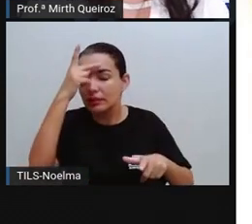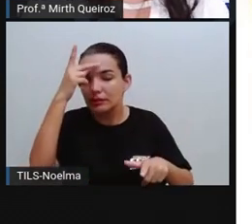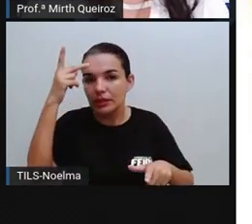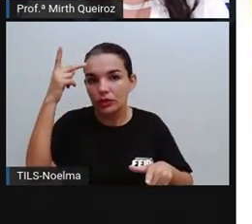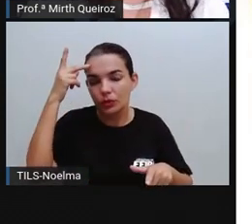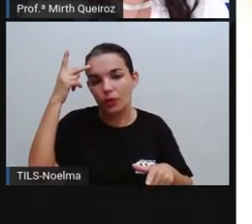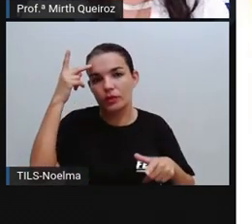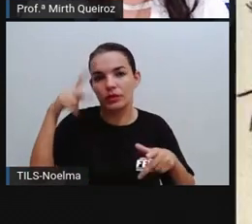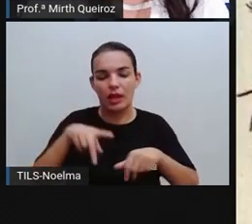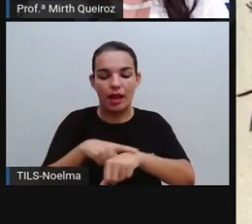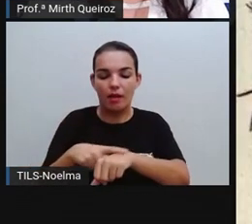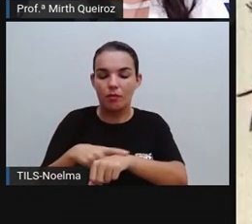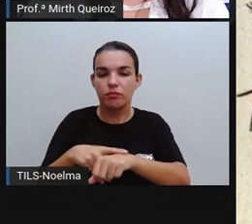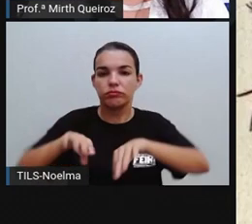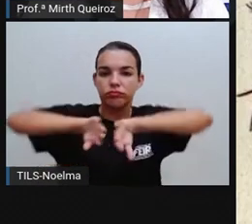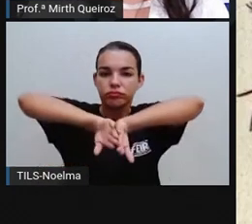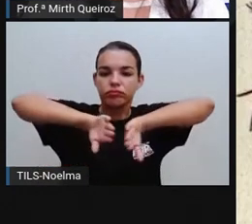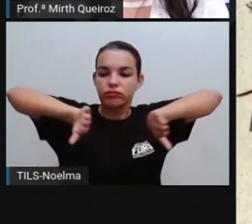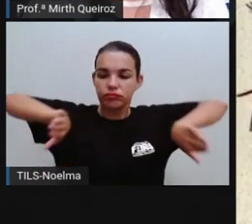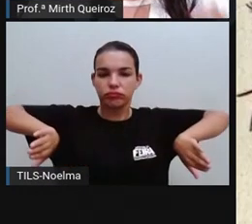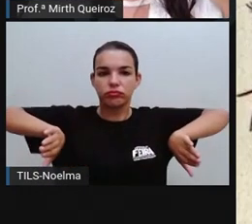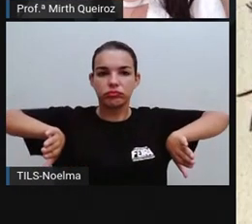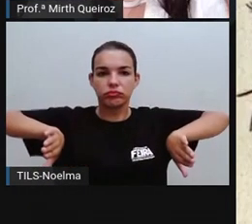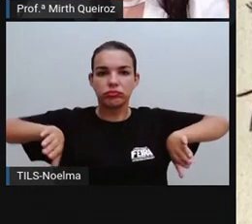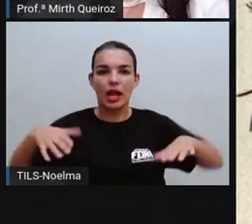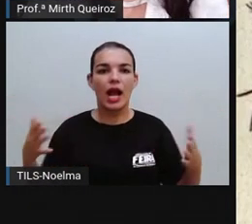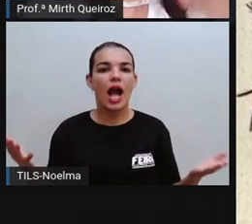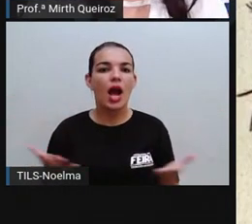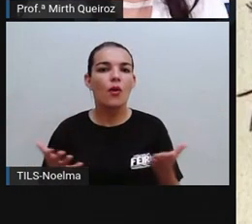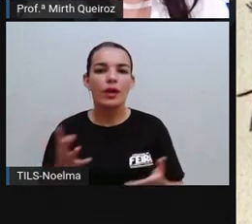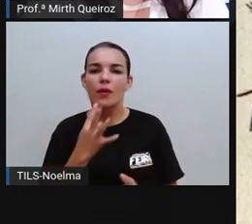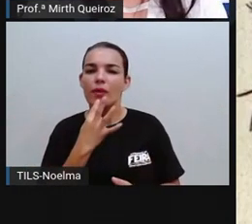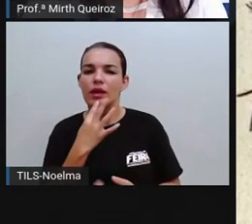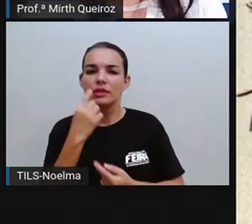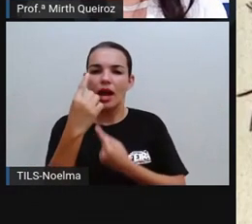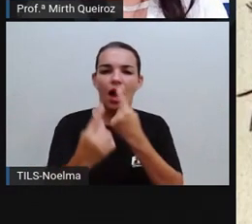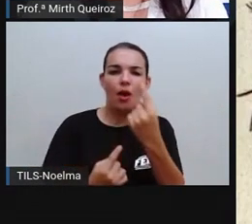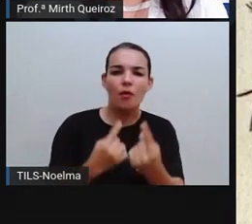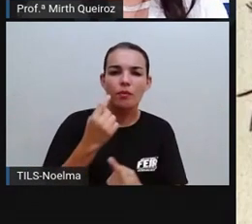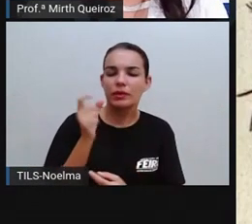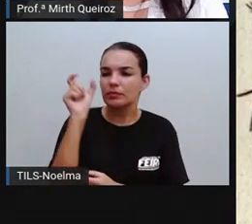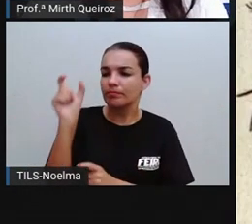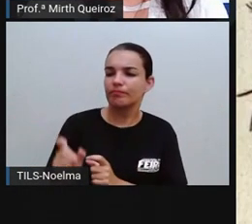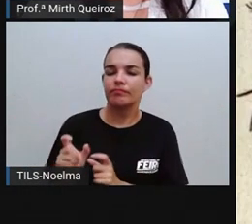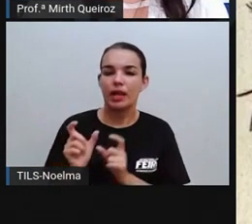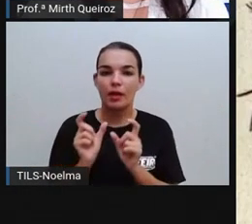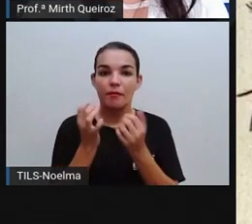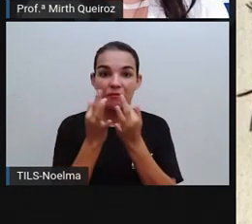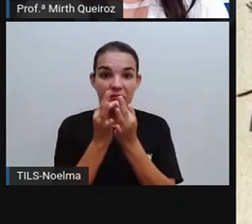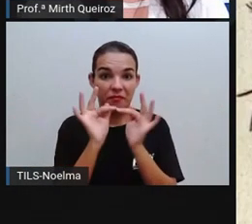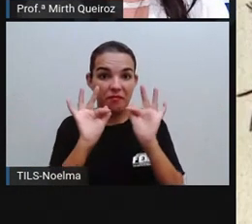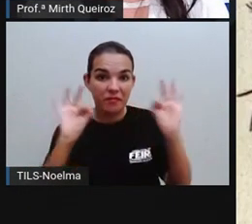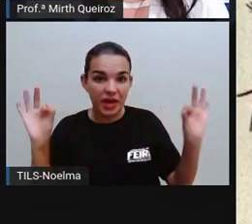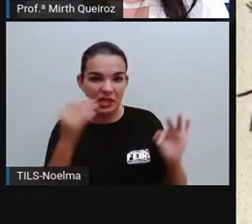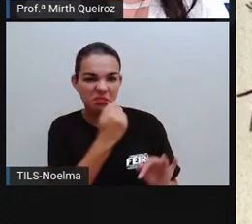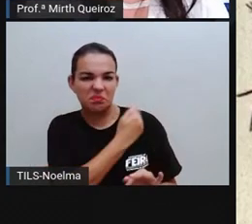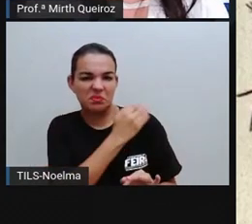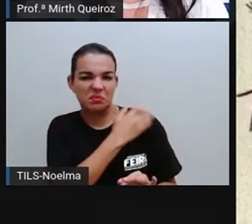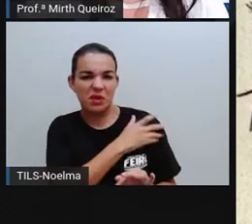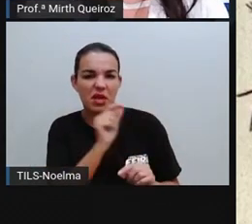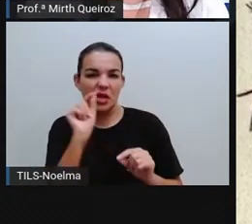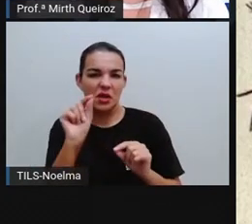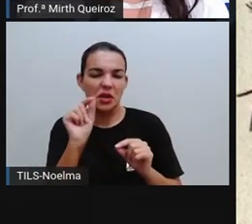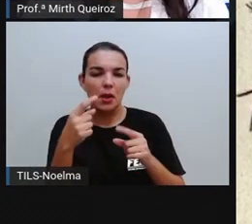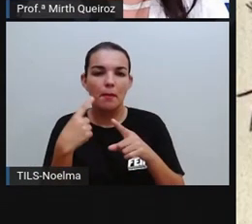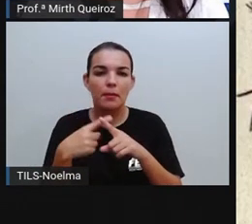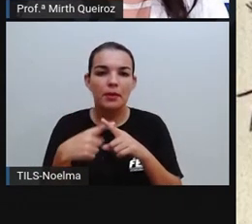das pessoas, como eu disse para vocês. E agora nós vamos conhecer algumas expressões racistas e por que